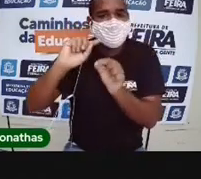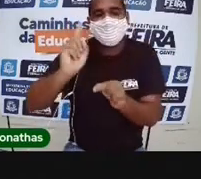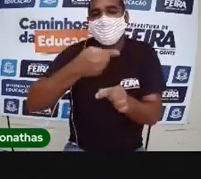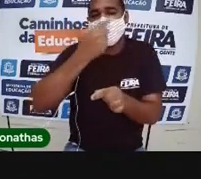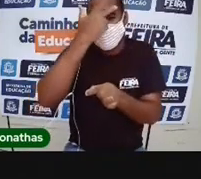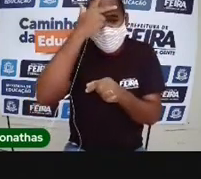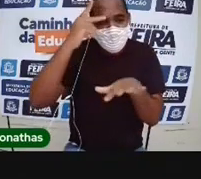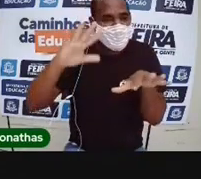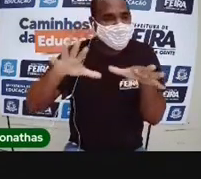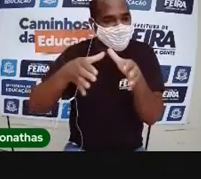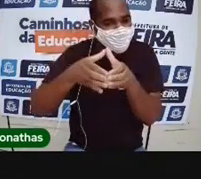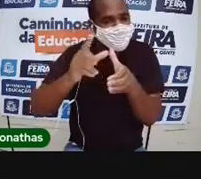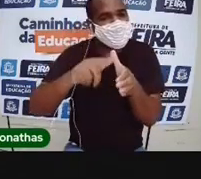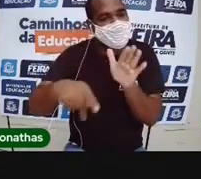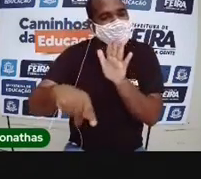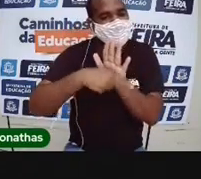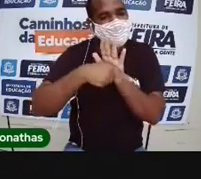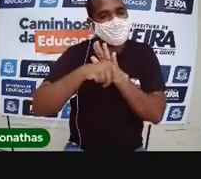participa.